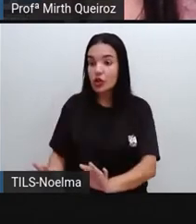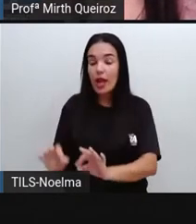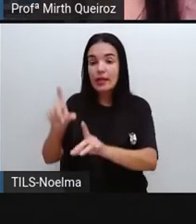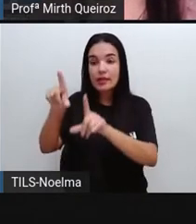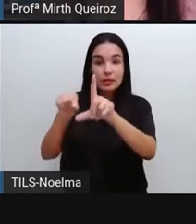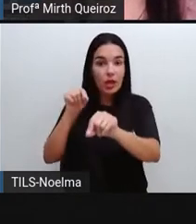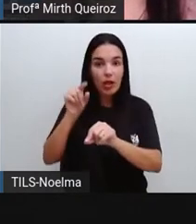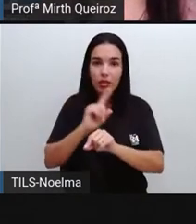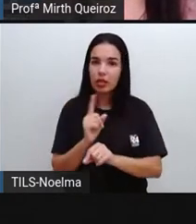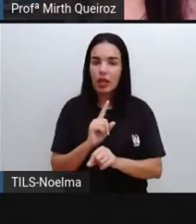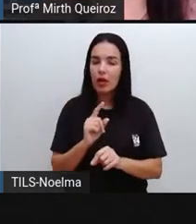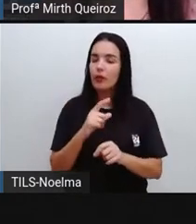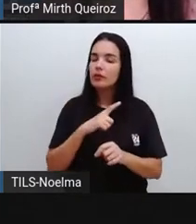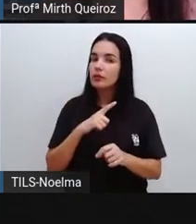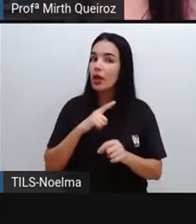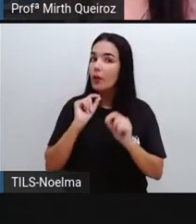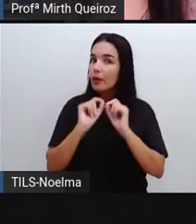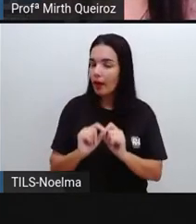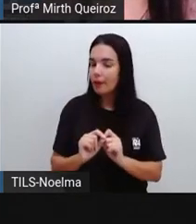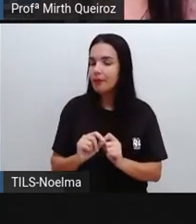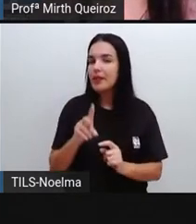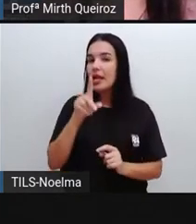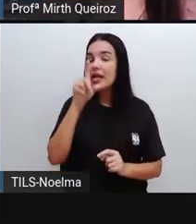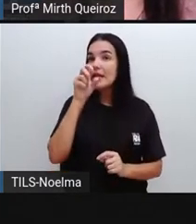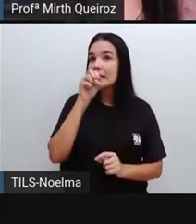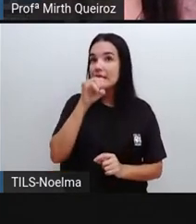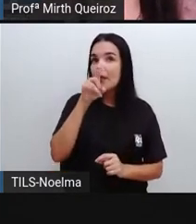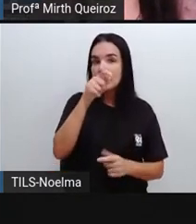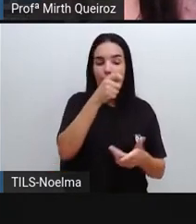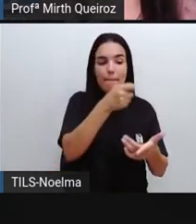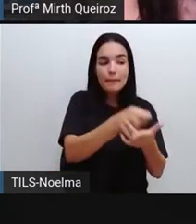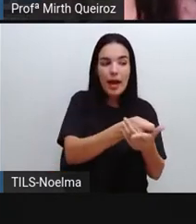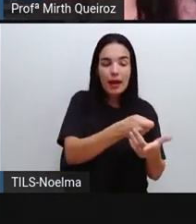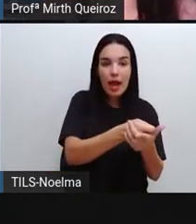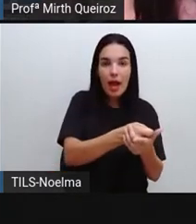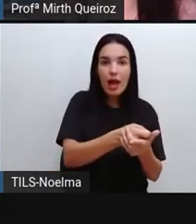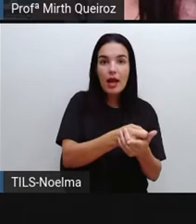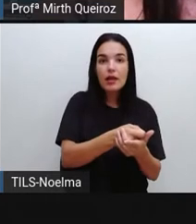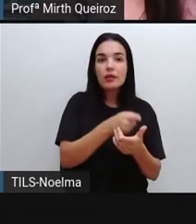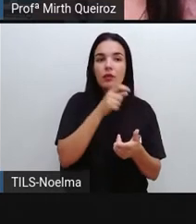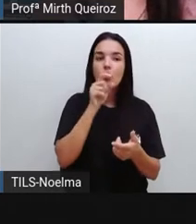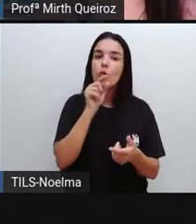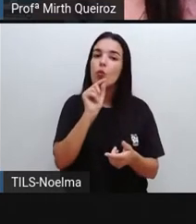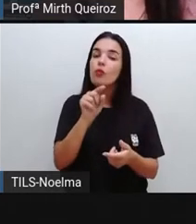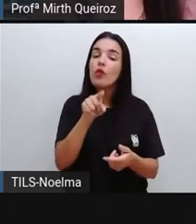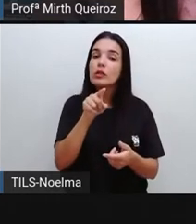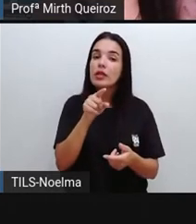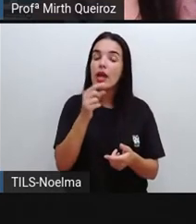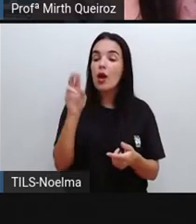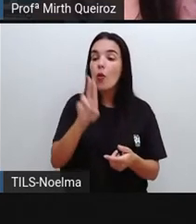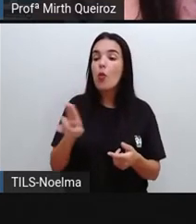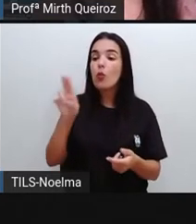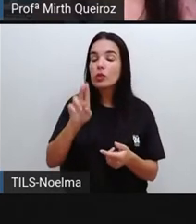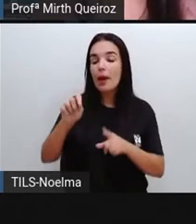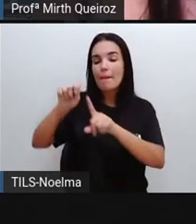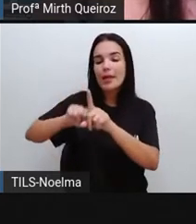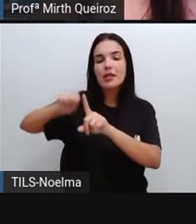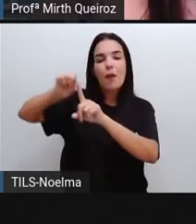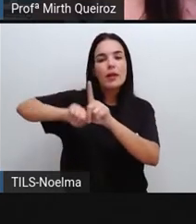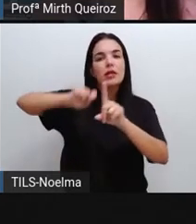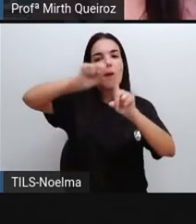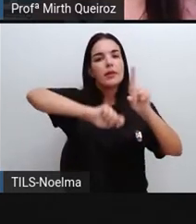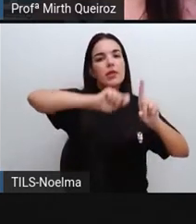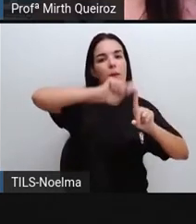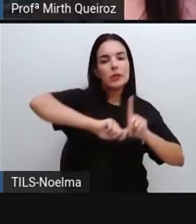A conta de água, o valor da conta de água vai variar de acordo com o que você consome mensalmente aí na